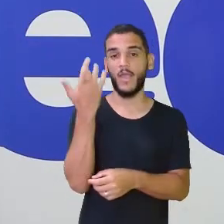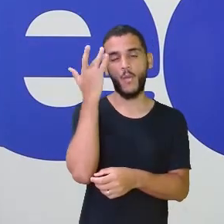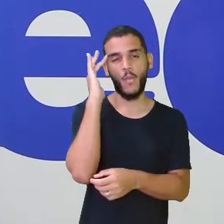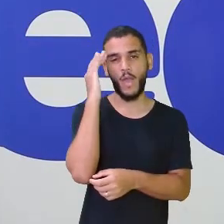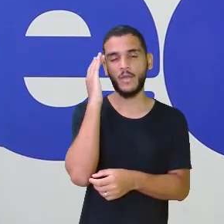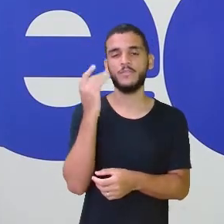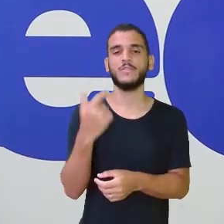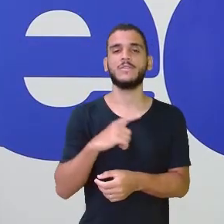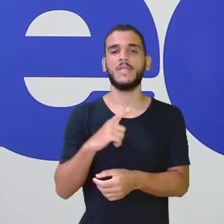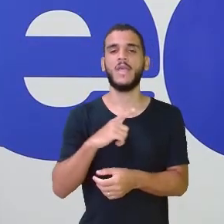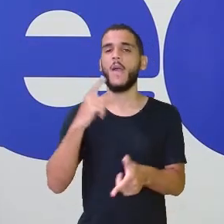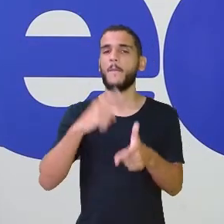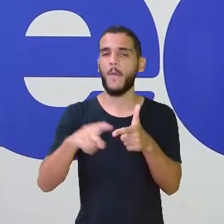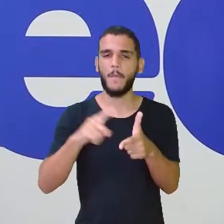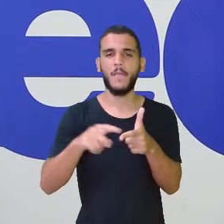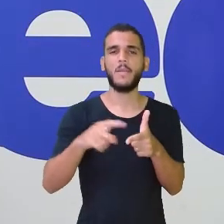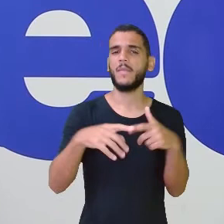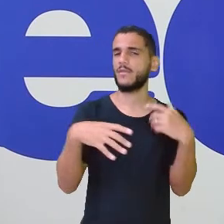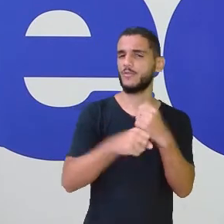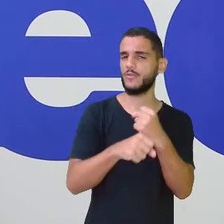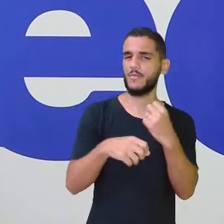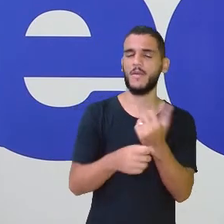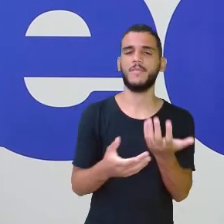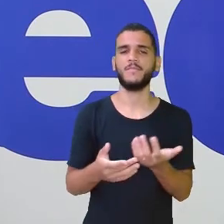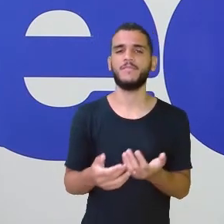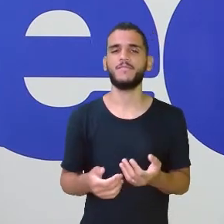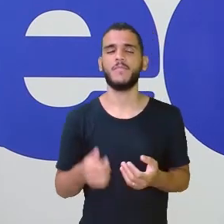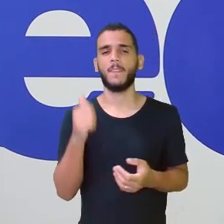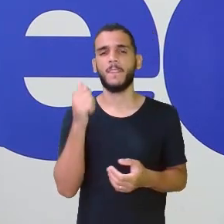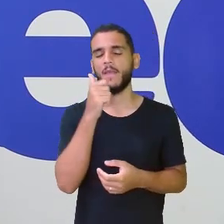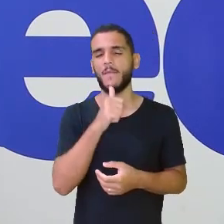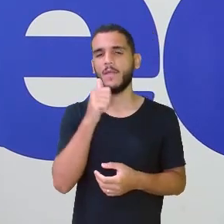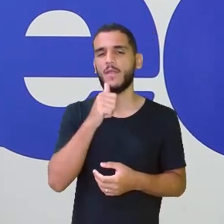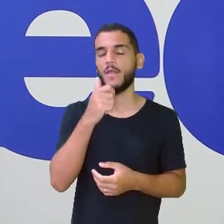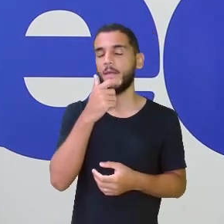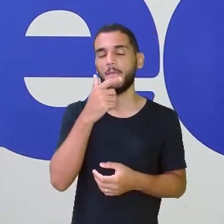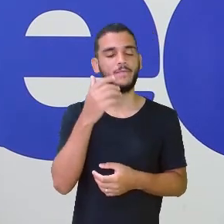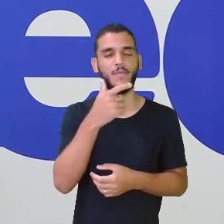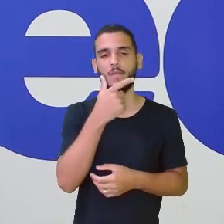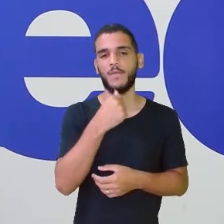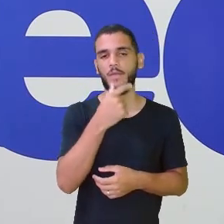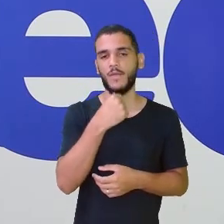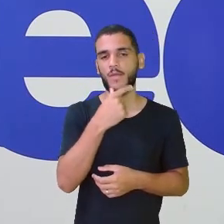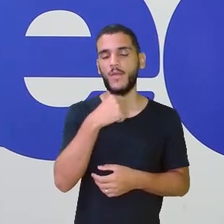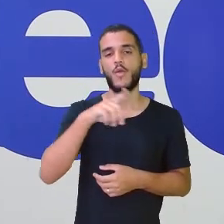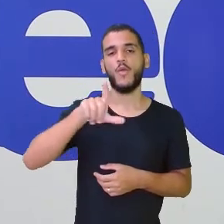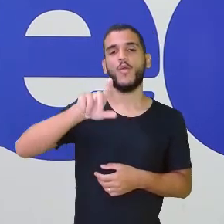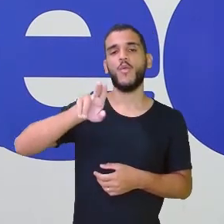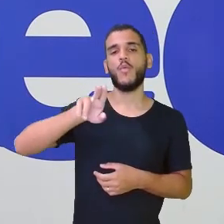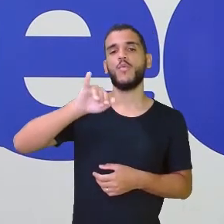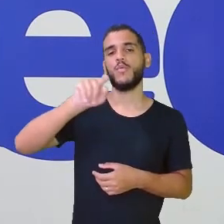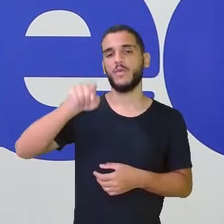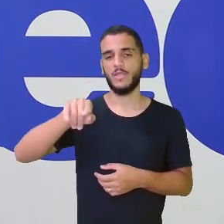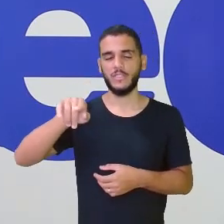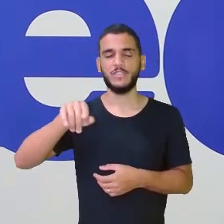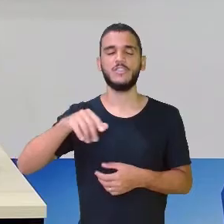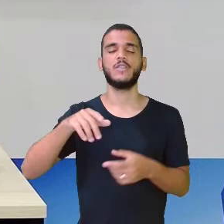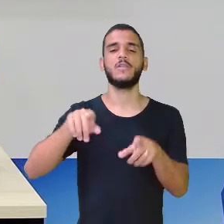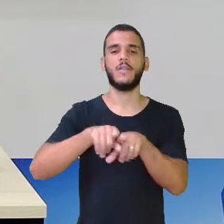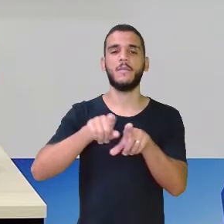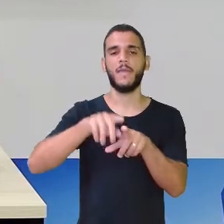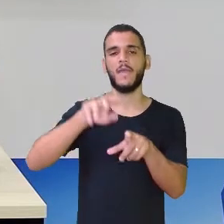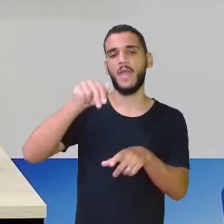contar. Porque eles botaram aqui... O Luiz e a Ana estão insistindo na letra C. Agora a Ana mudou para a letra A. Ah,